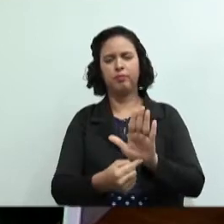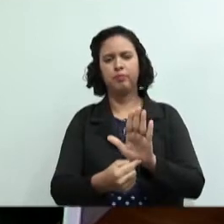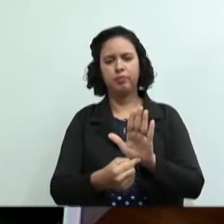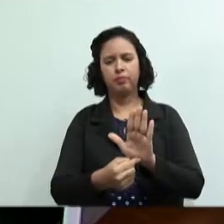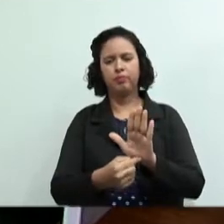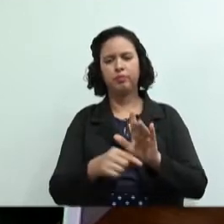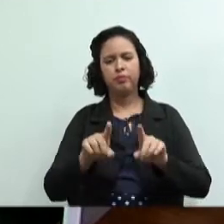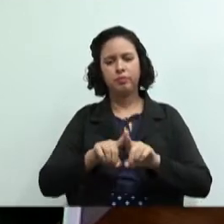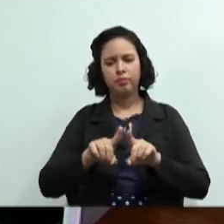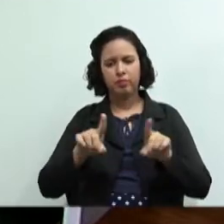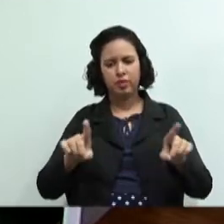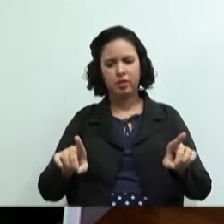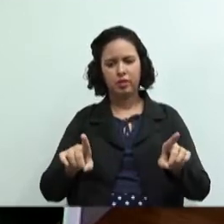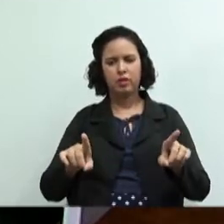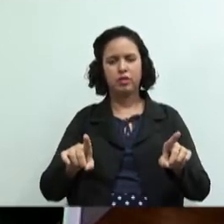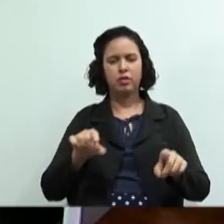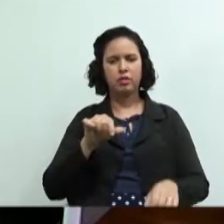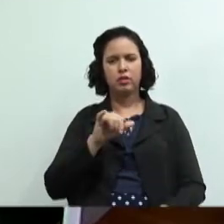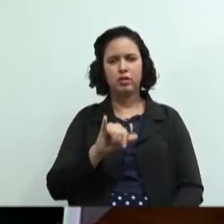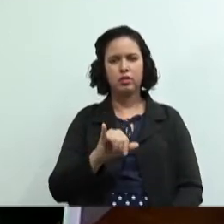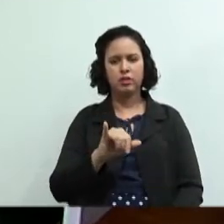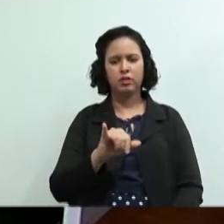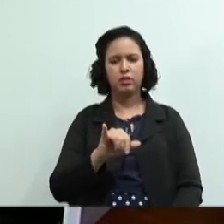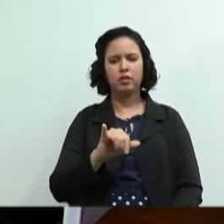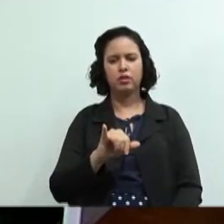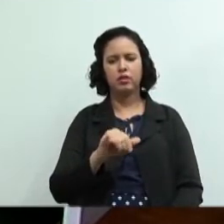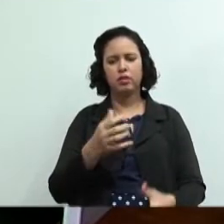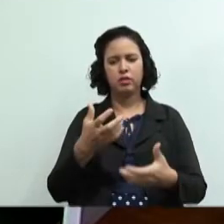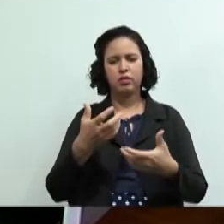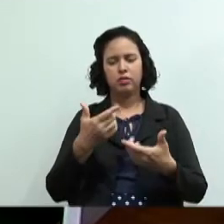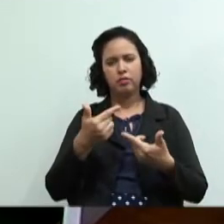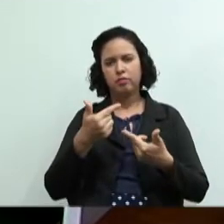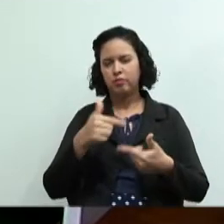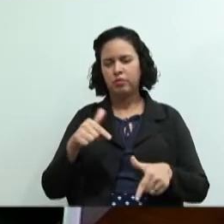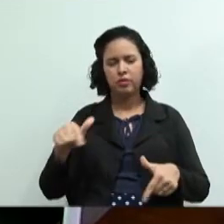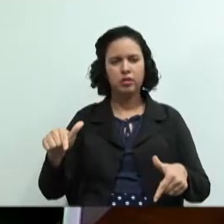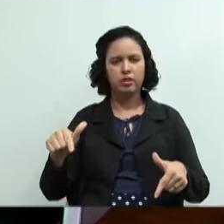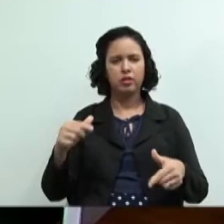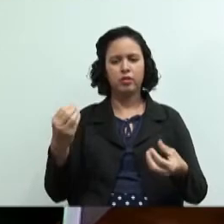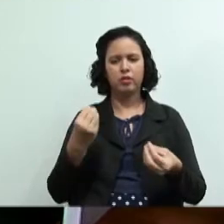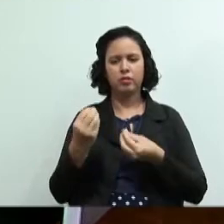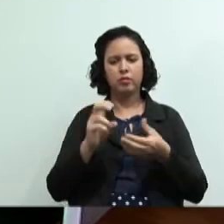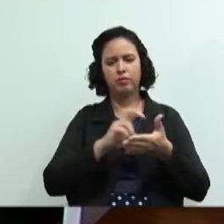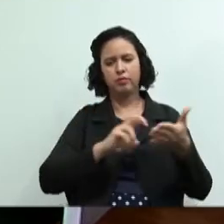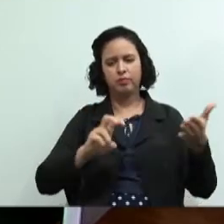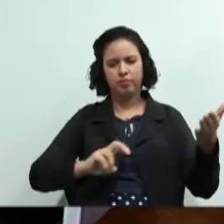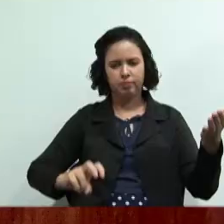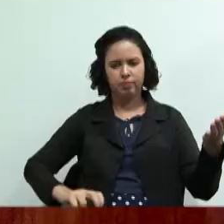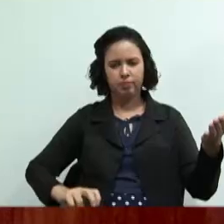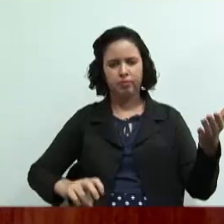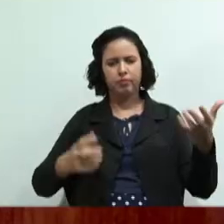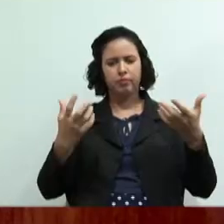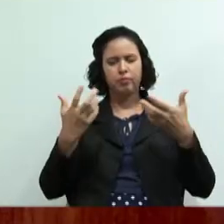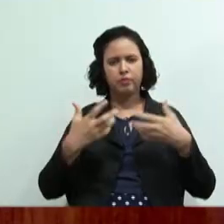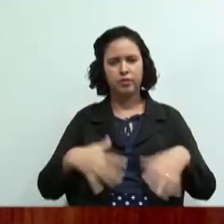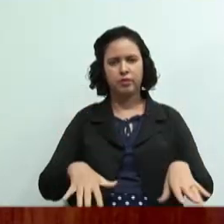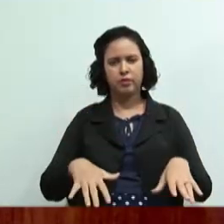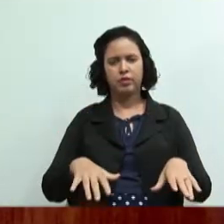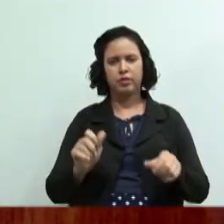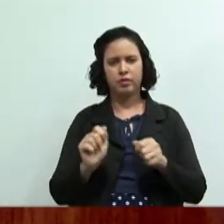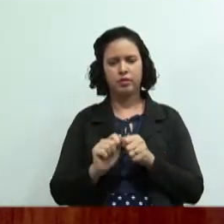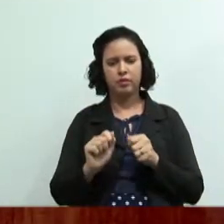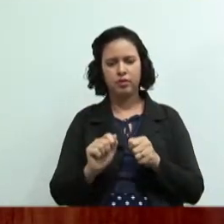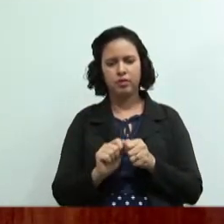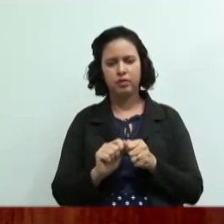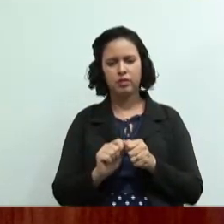mas caso vocês não não tenham como imprimir então e não quiserem fazer em papel de alguma